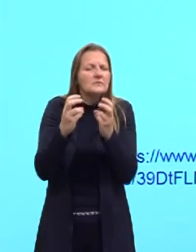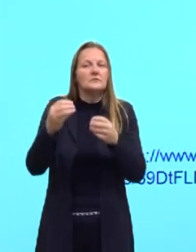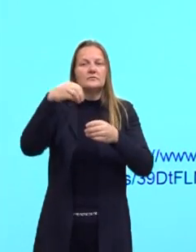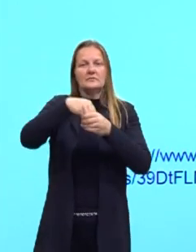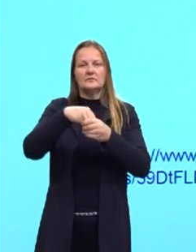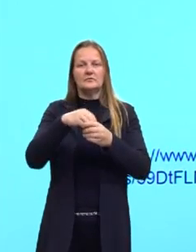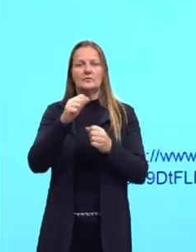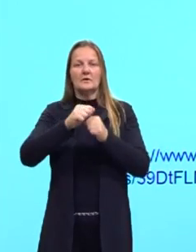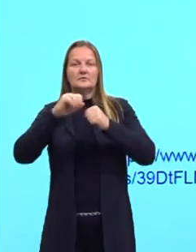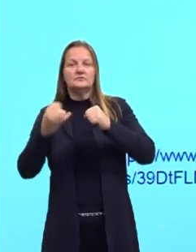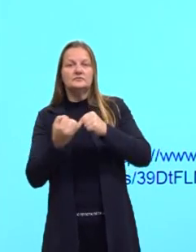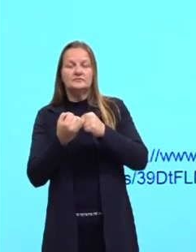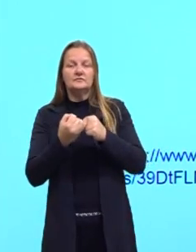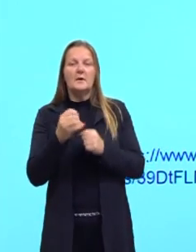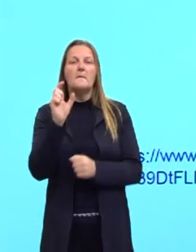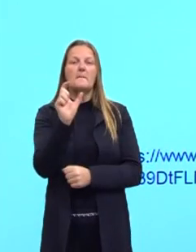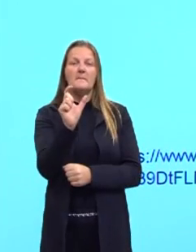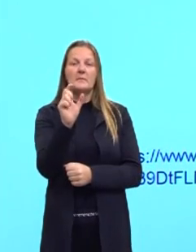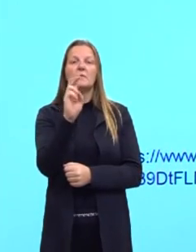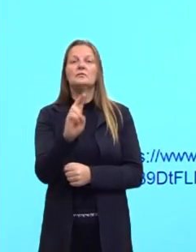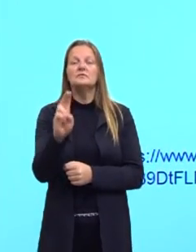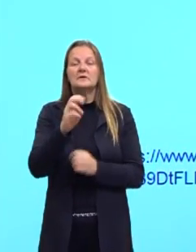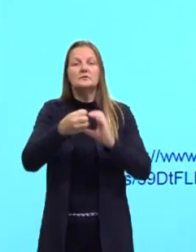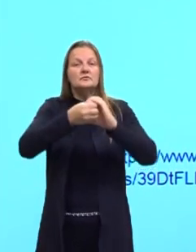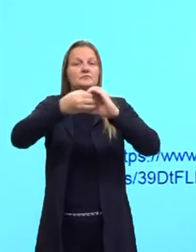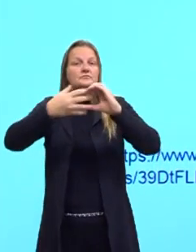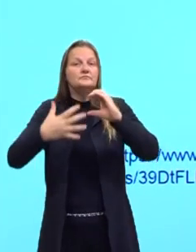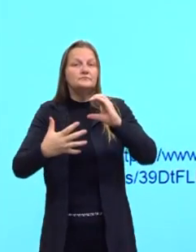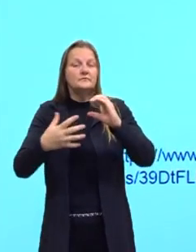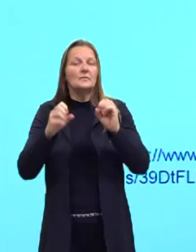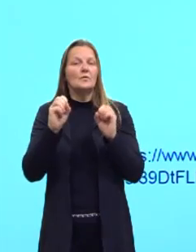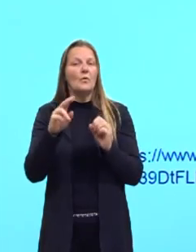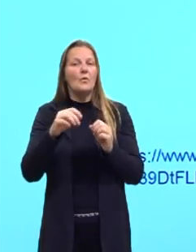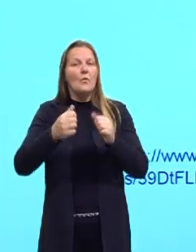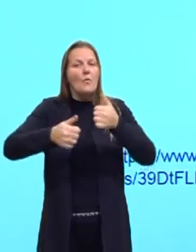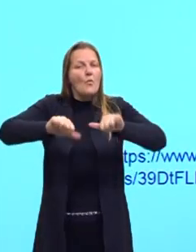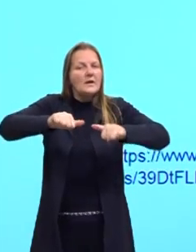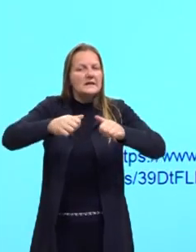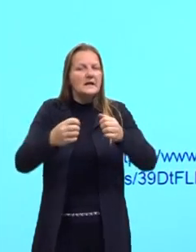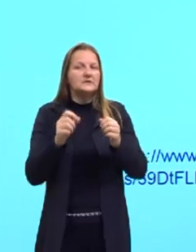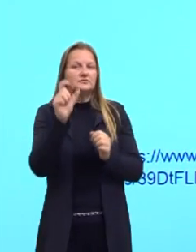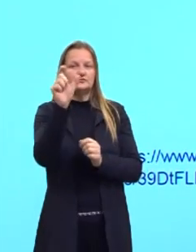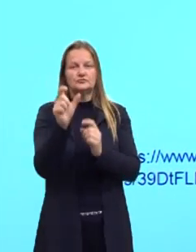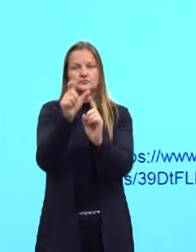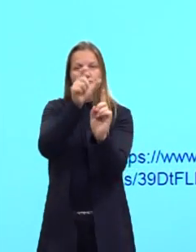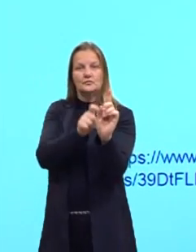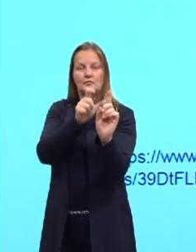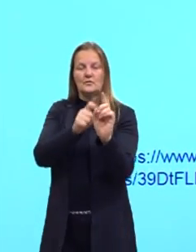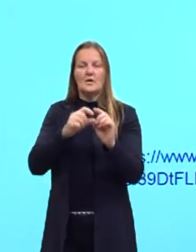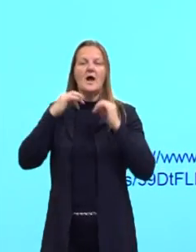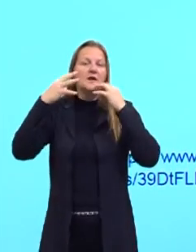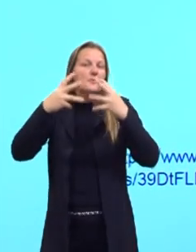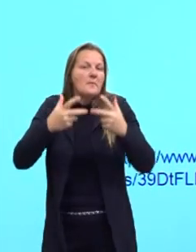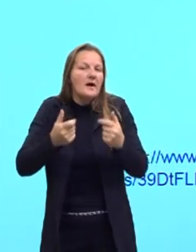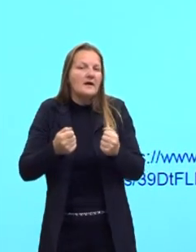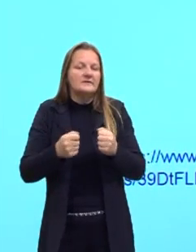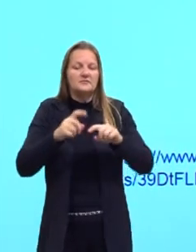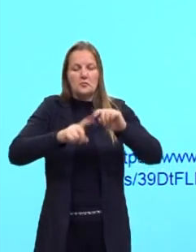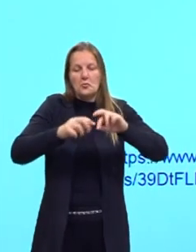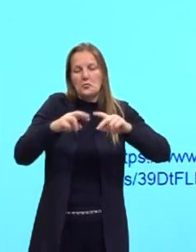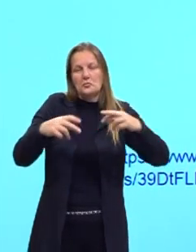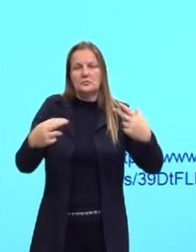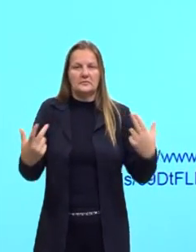adjetivo, então, ele é uma palavra usada para caracterizar ou para qualificar uma pessoa, um animal, uma coisa.